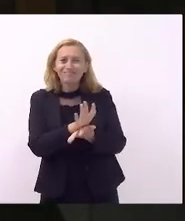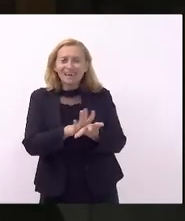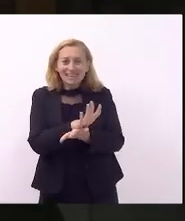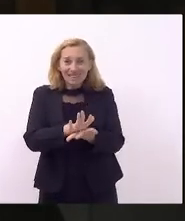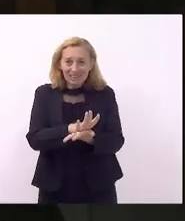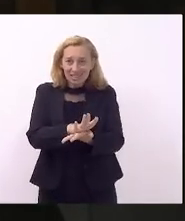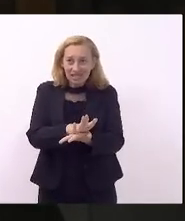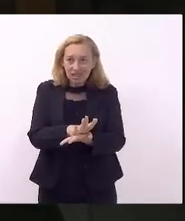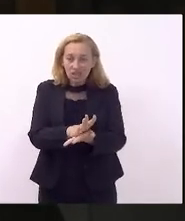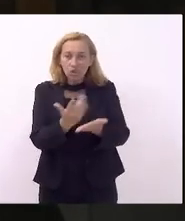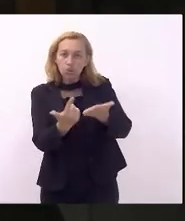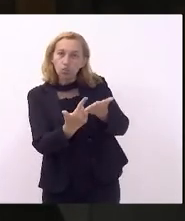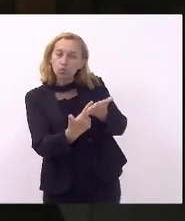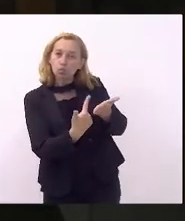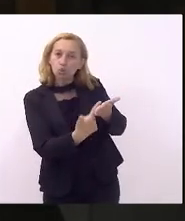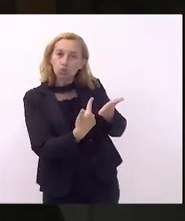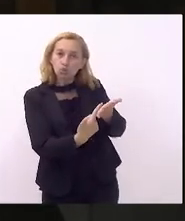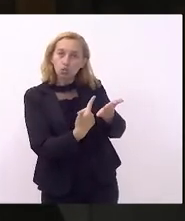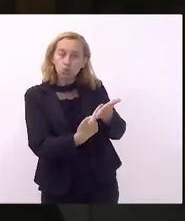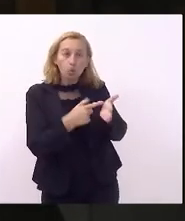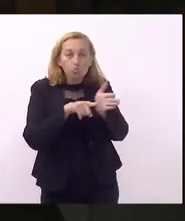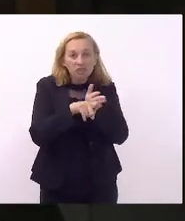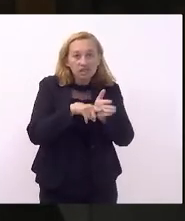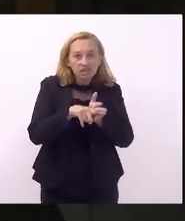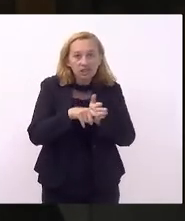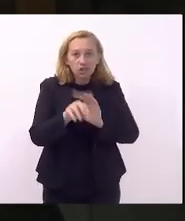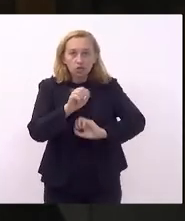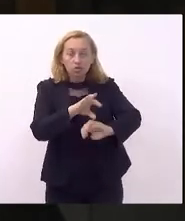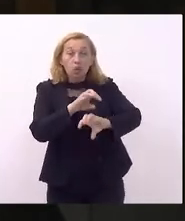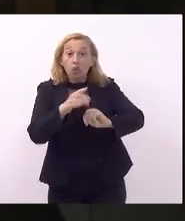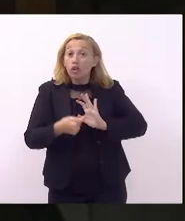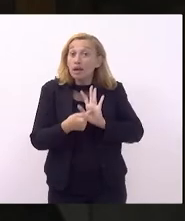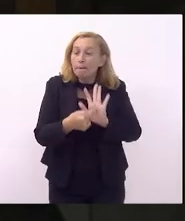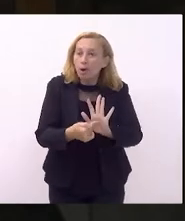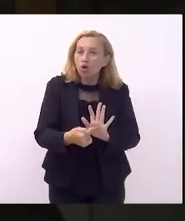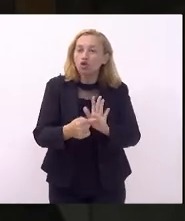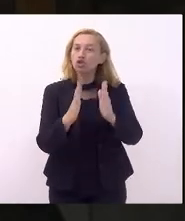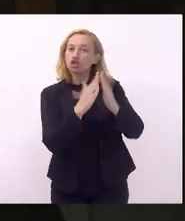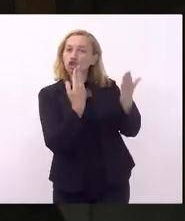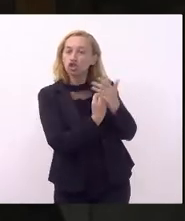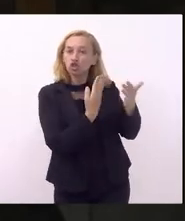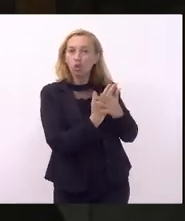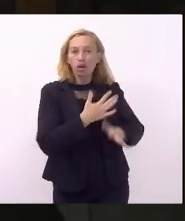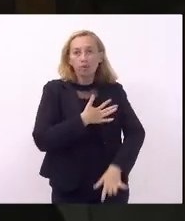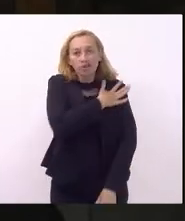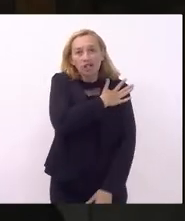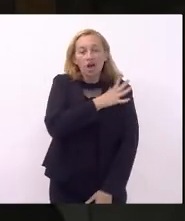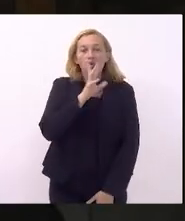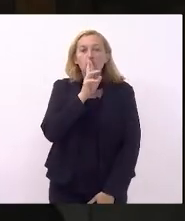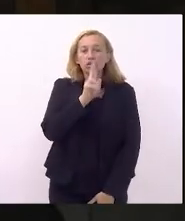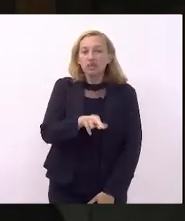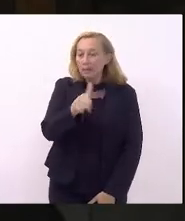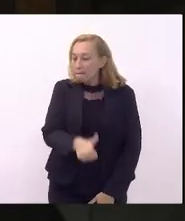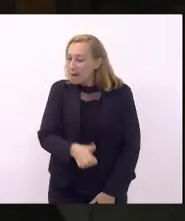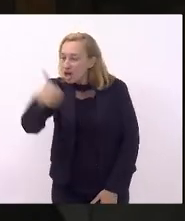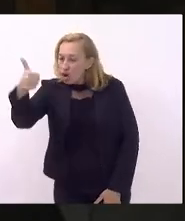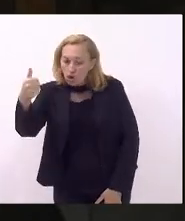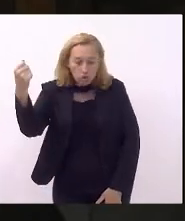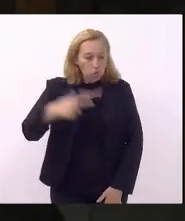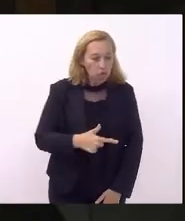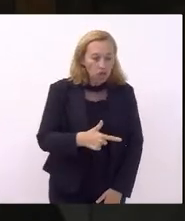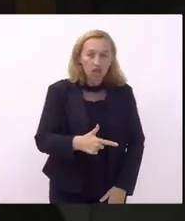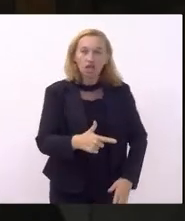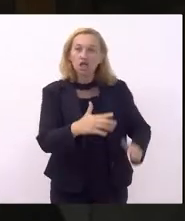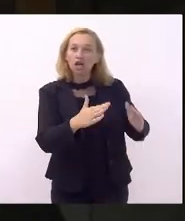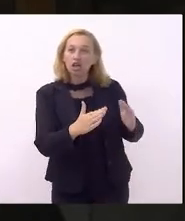nenhuma revista de pesquisa educacional que mostre que escolas militares tenham resultados melhores do que escolas